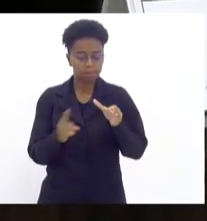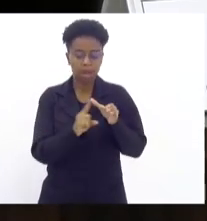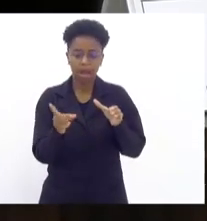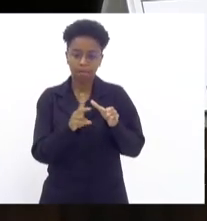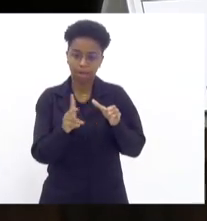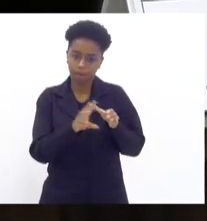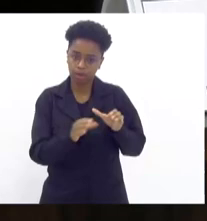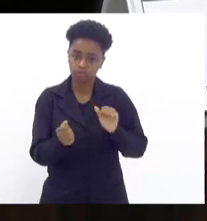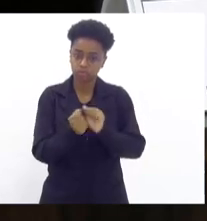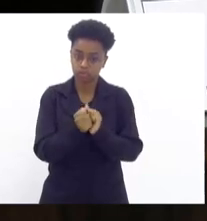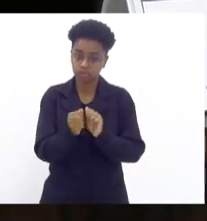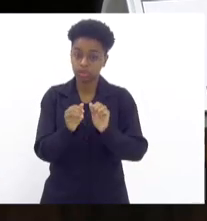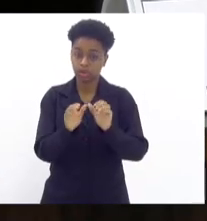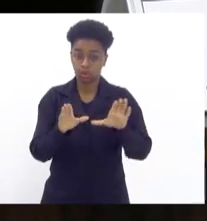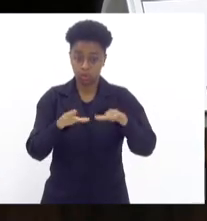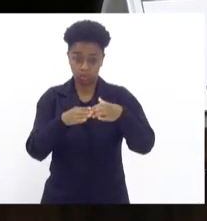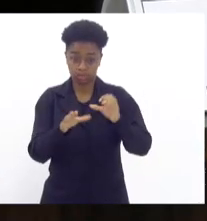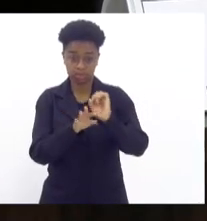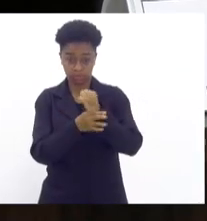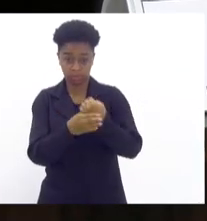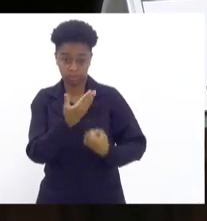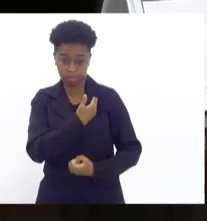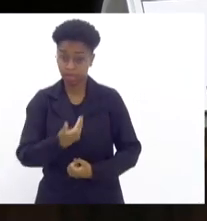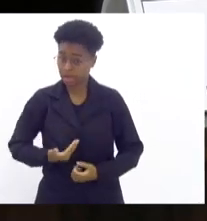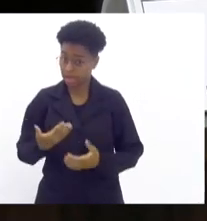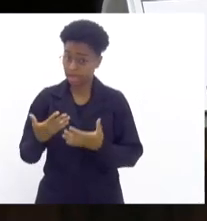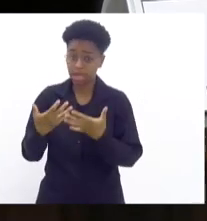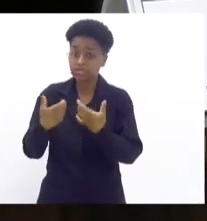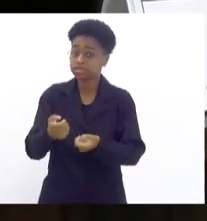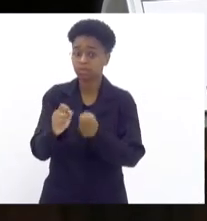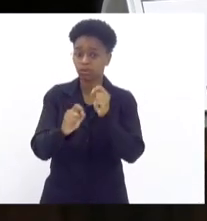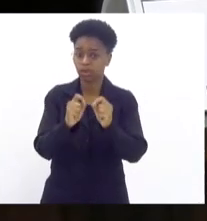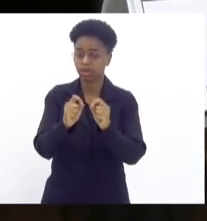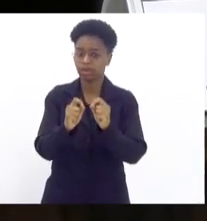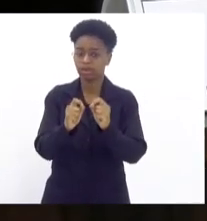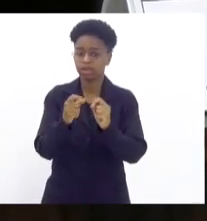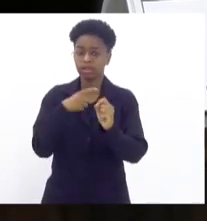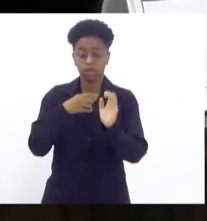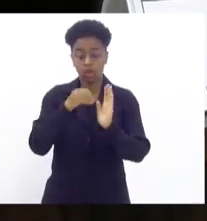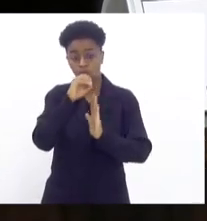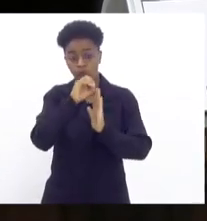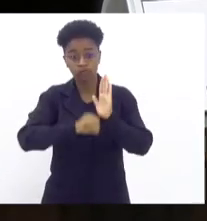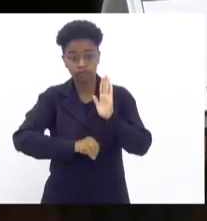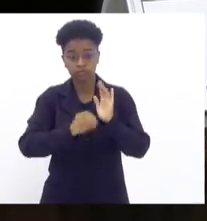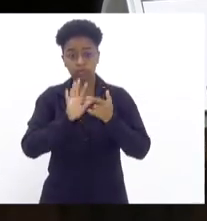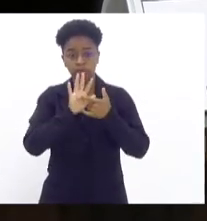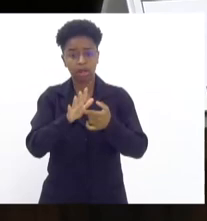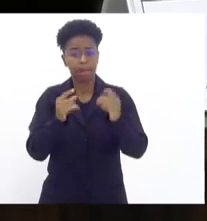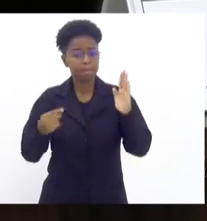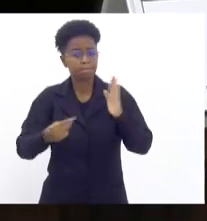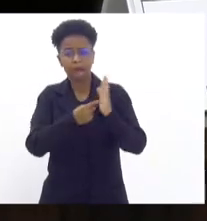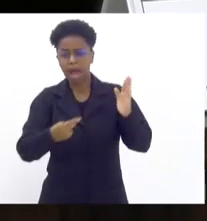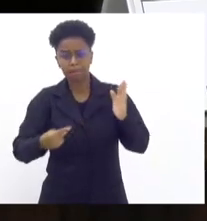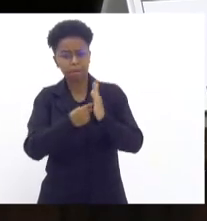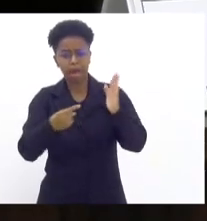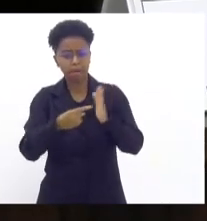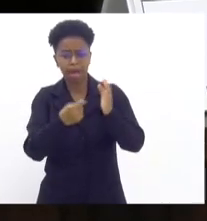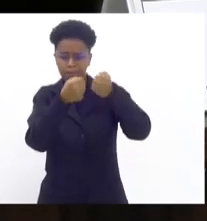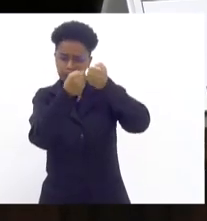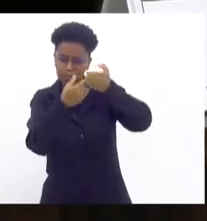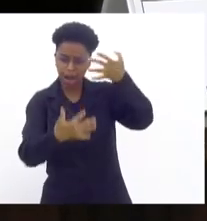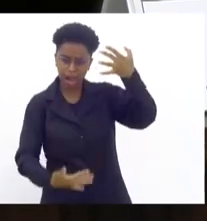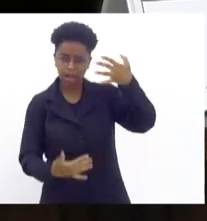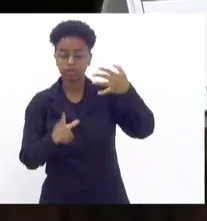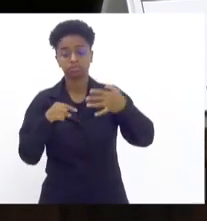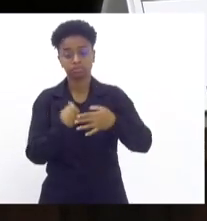pública receberam um ofício de denúncia e foi encaminhado ao